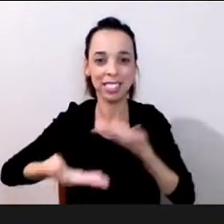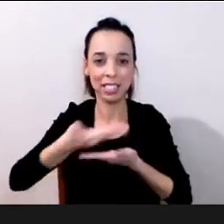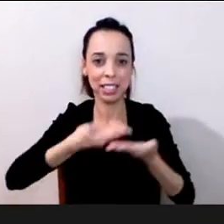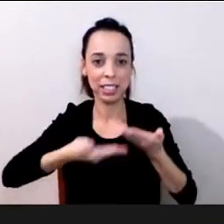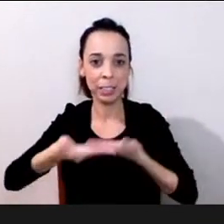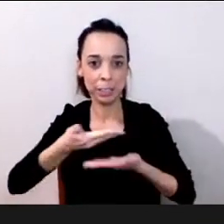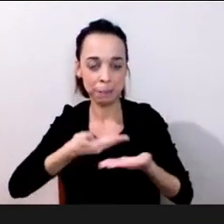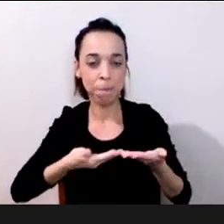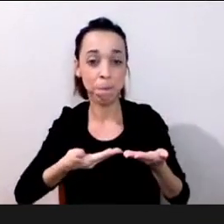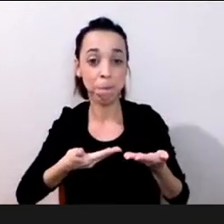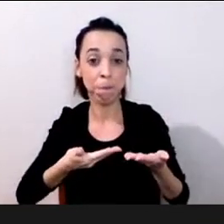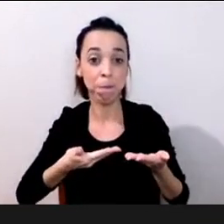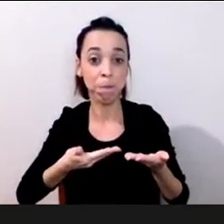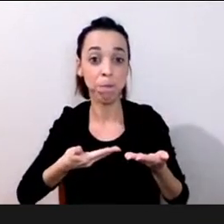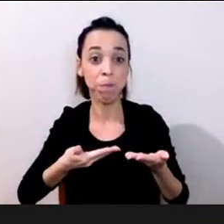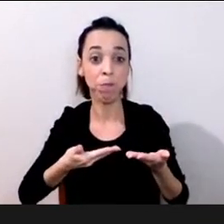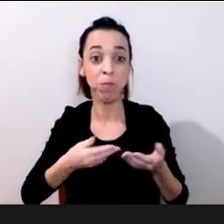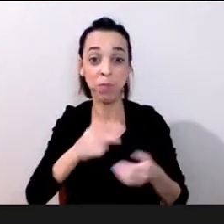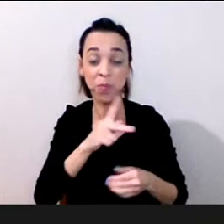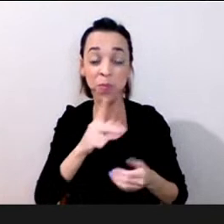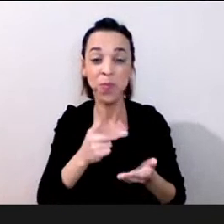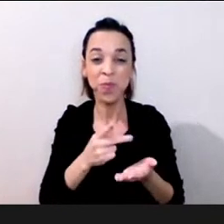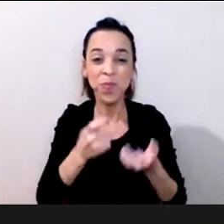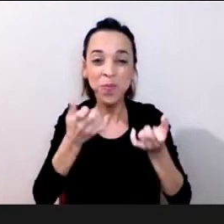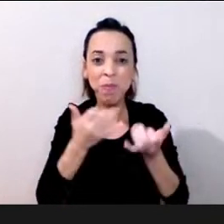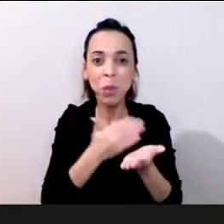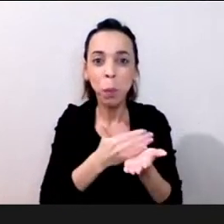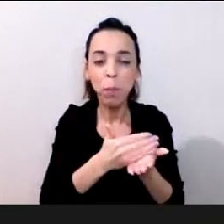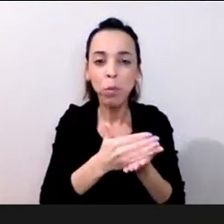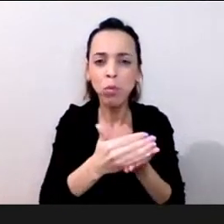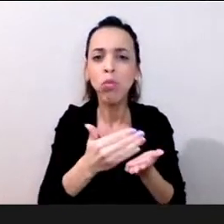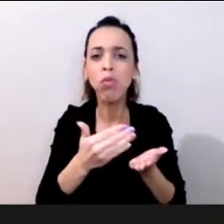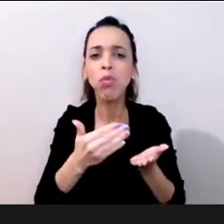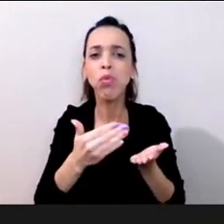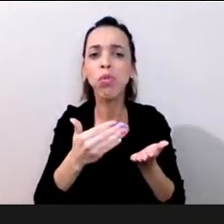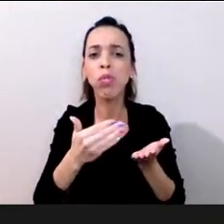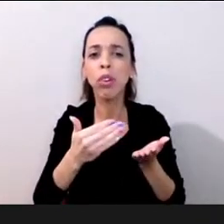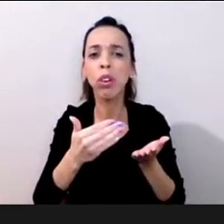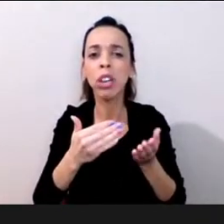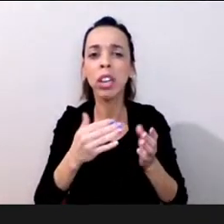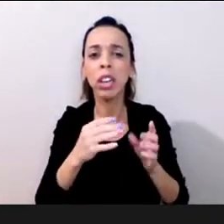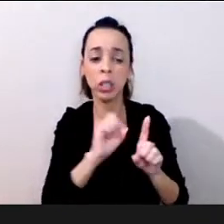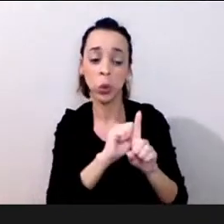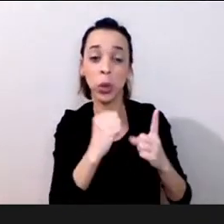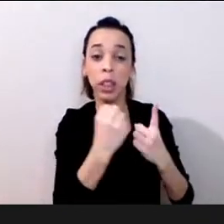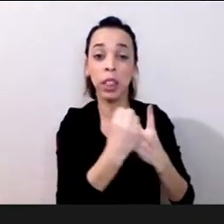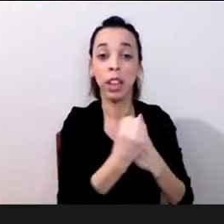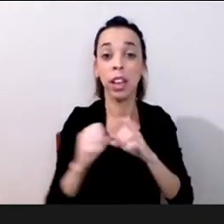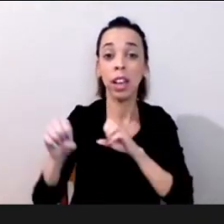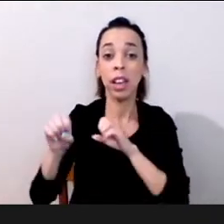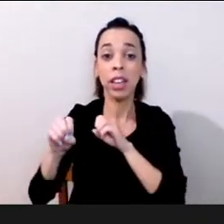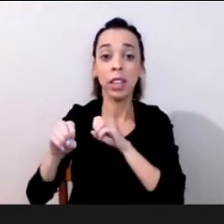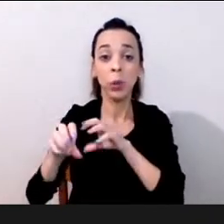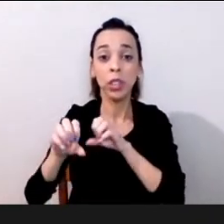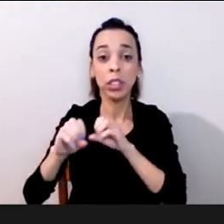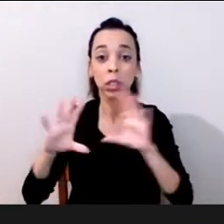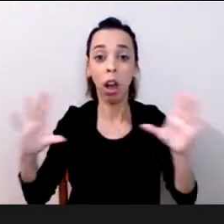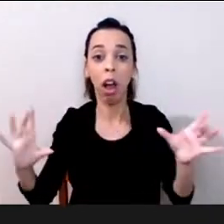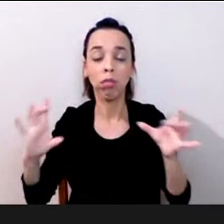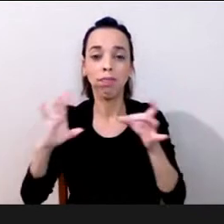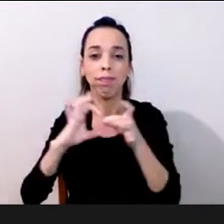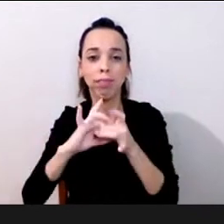professor no início gostei muito dessa analogia que a sociedade e a educação elas convivem elas